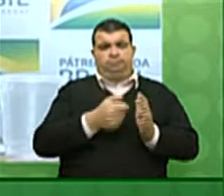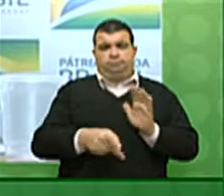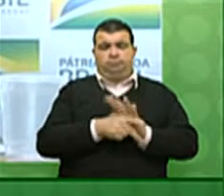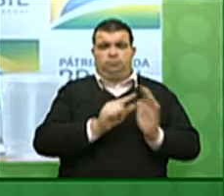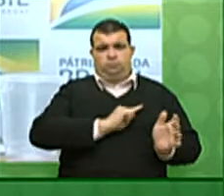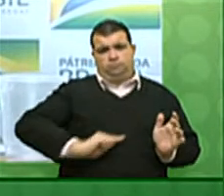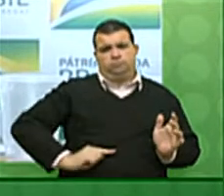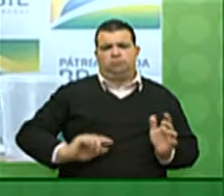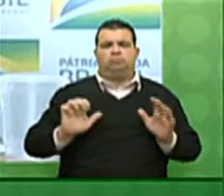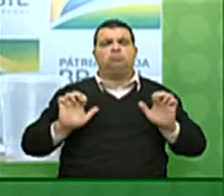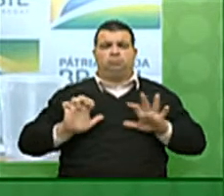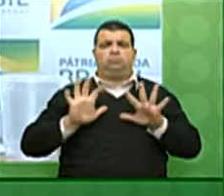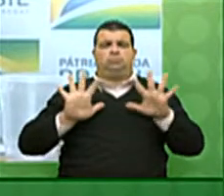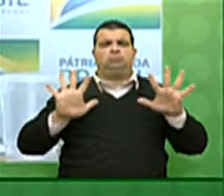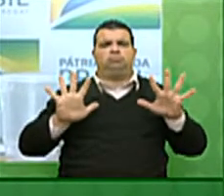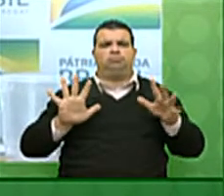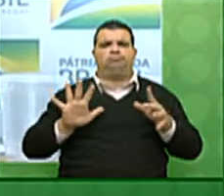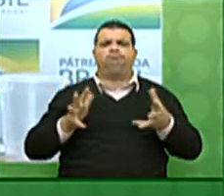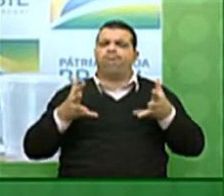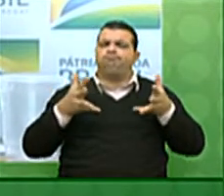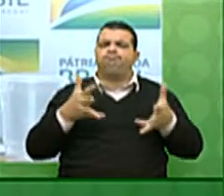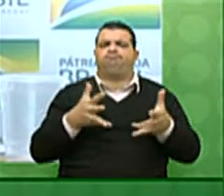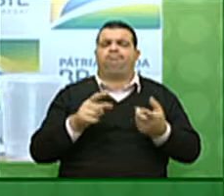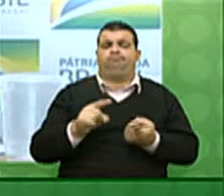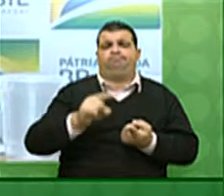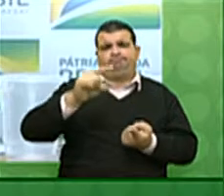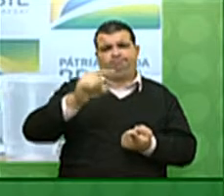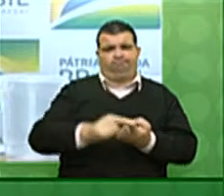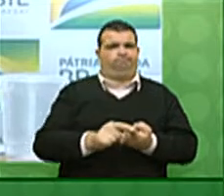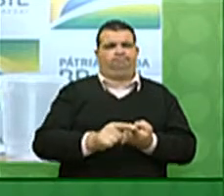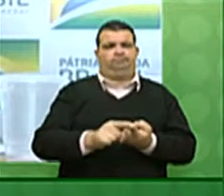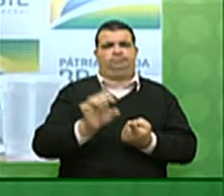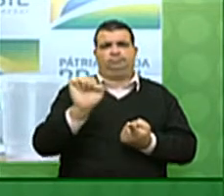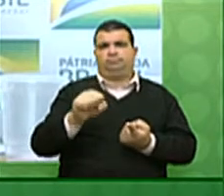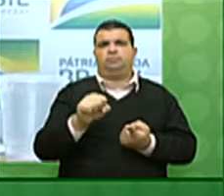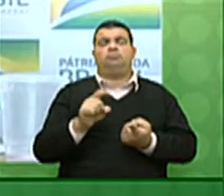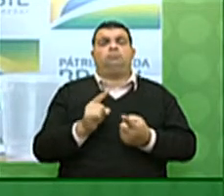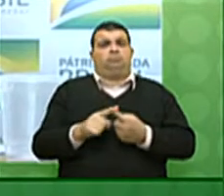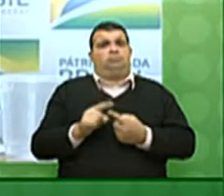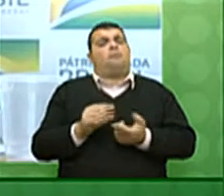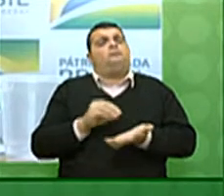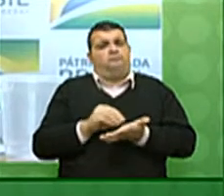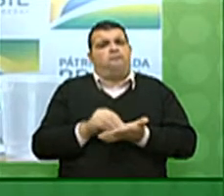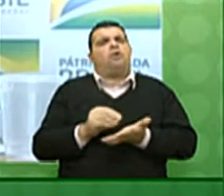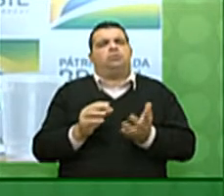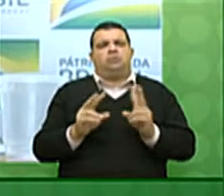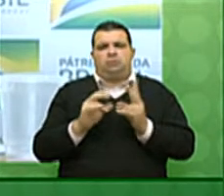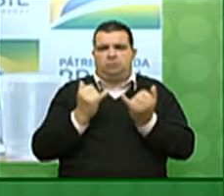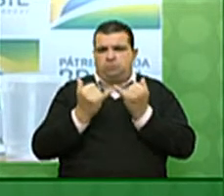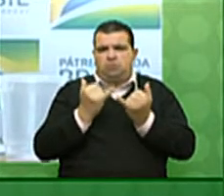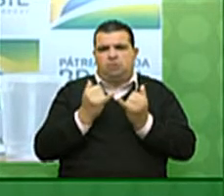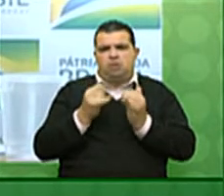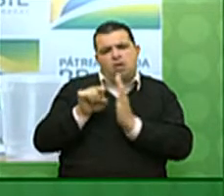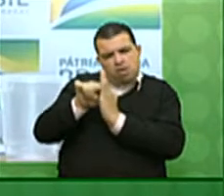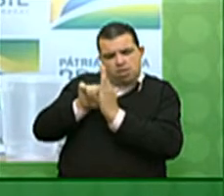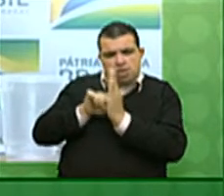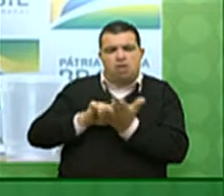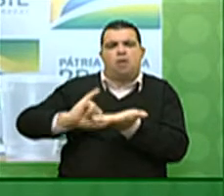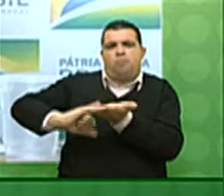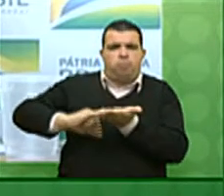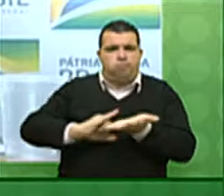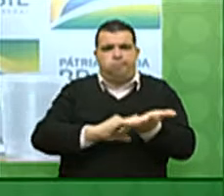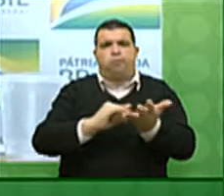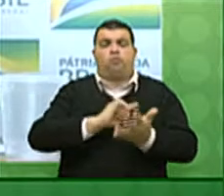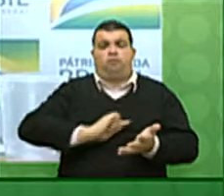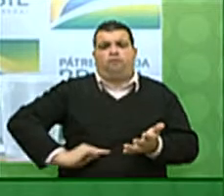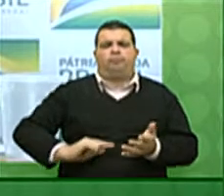ele, obviamente, ele se esgota pela falta de capacidade fiscal do governo de